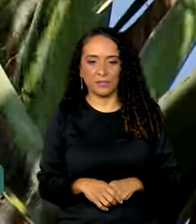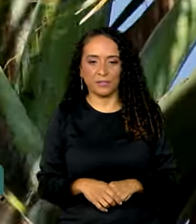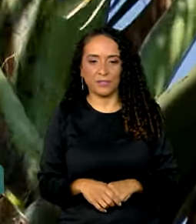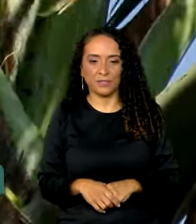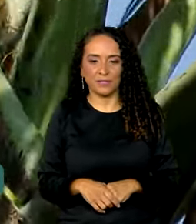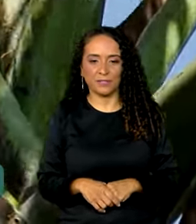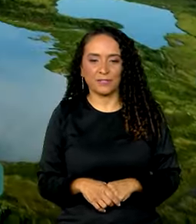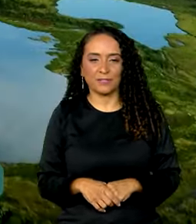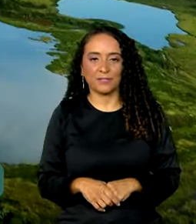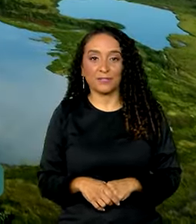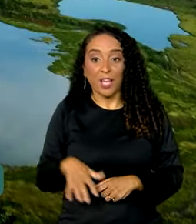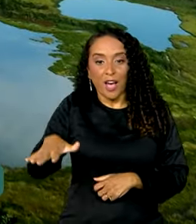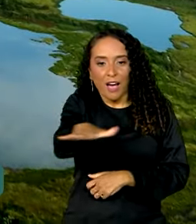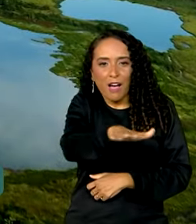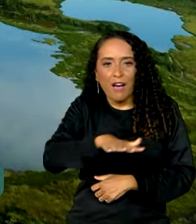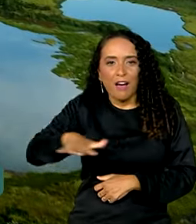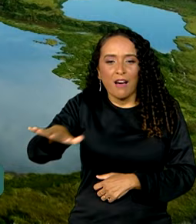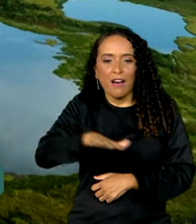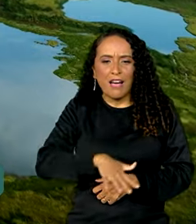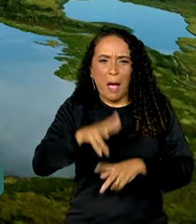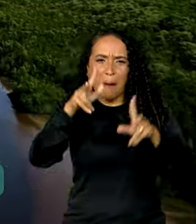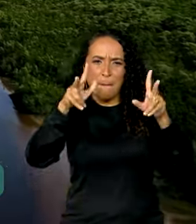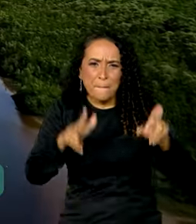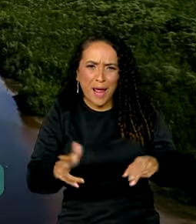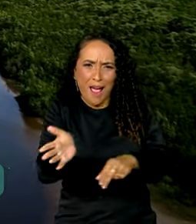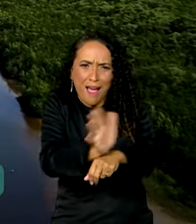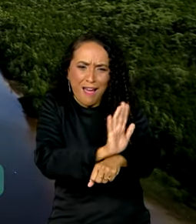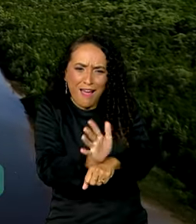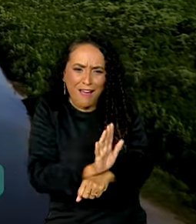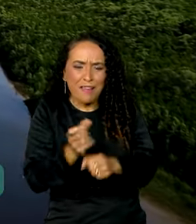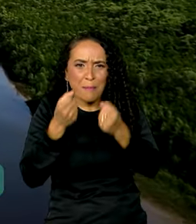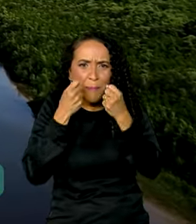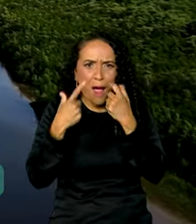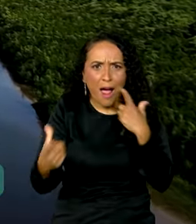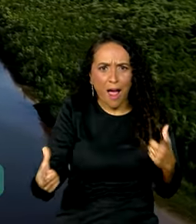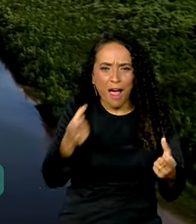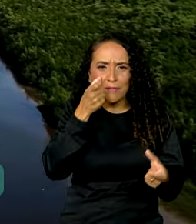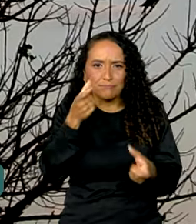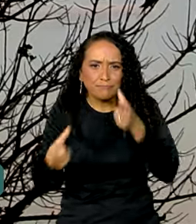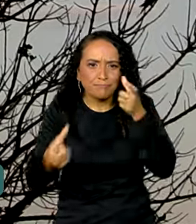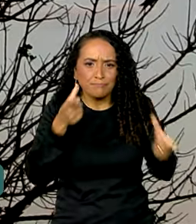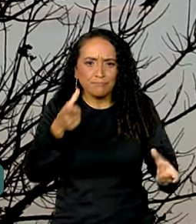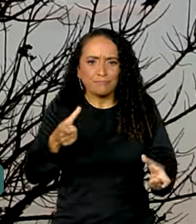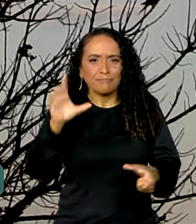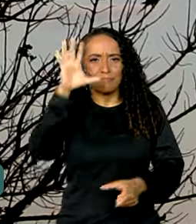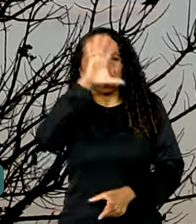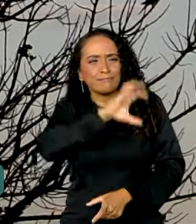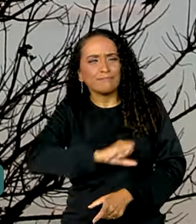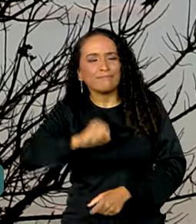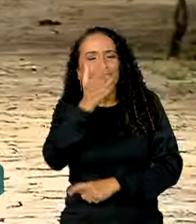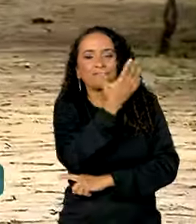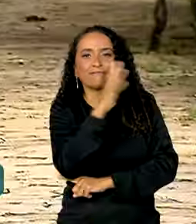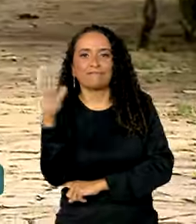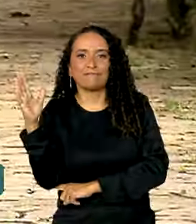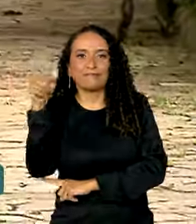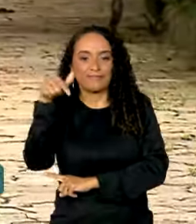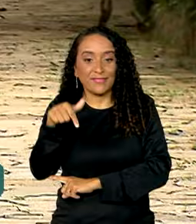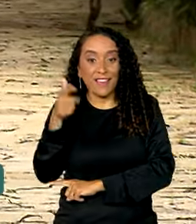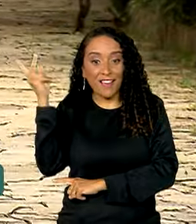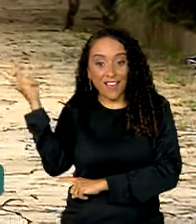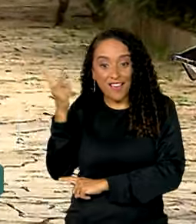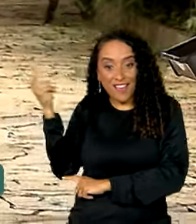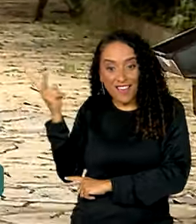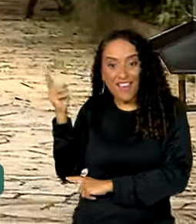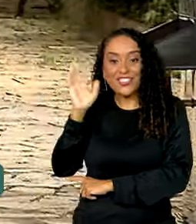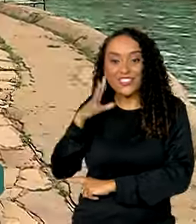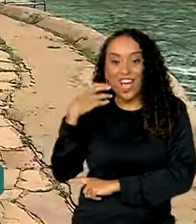E os cenários cinematográficos despertam o interesse dos amantes da natureza. Esse casal já